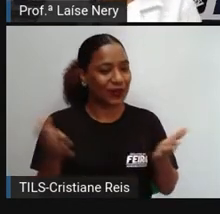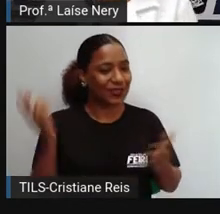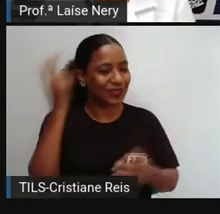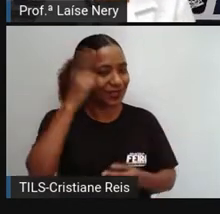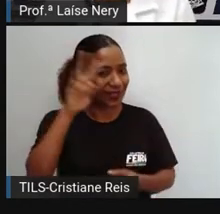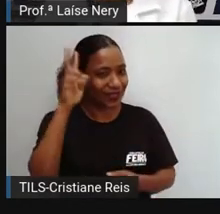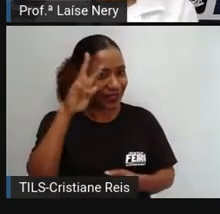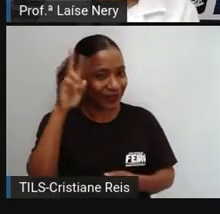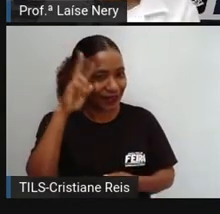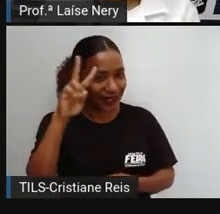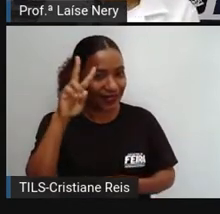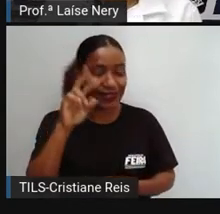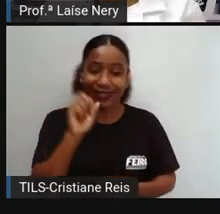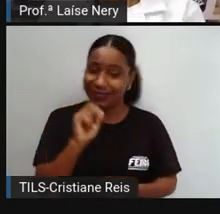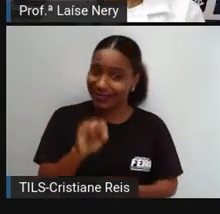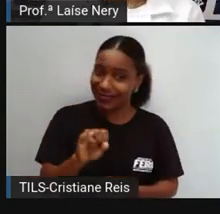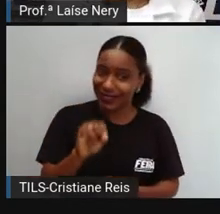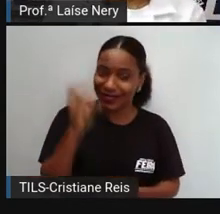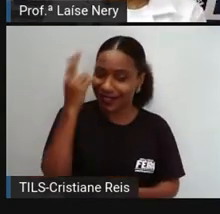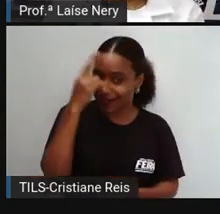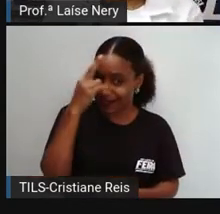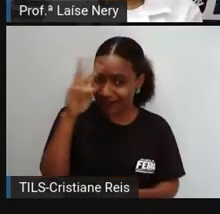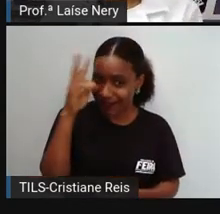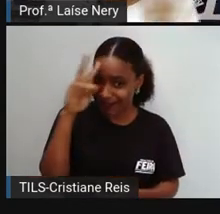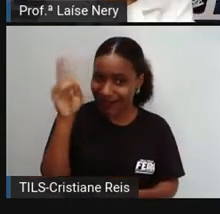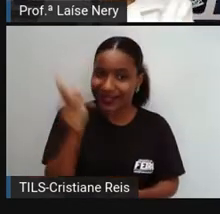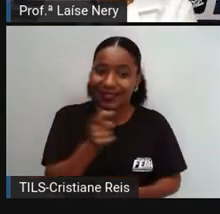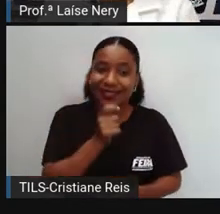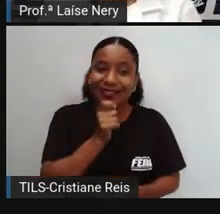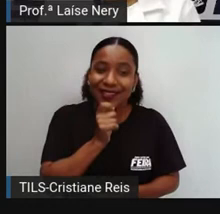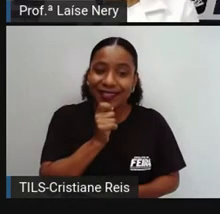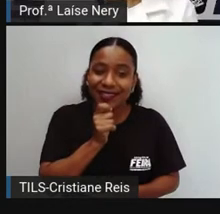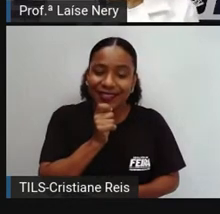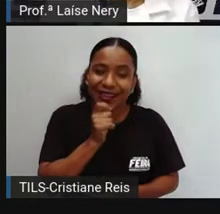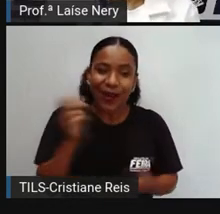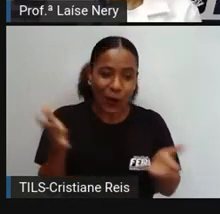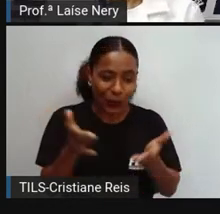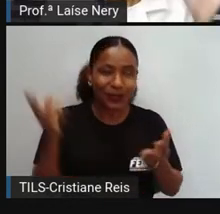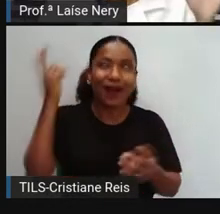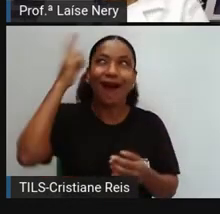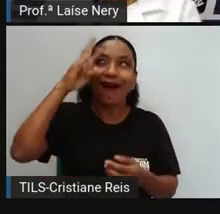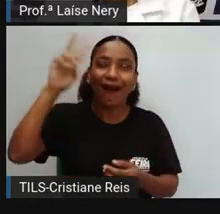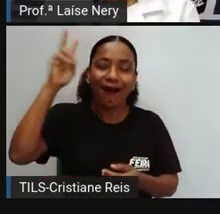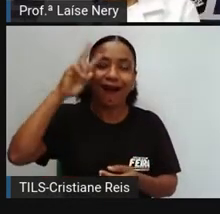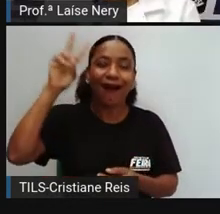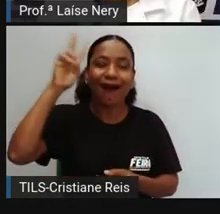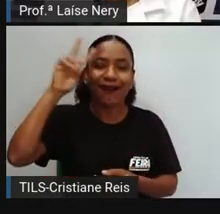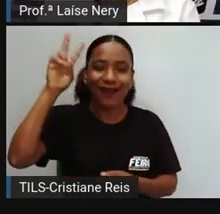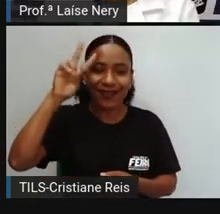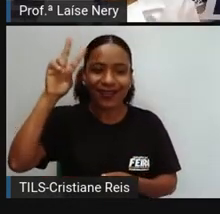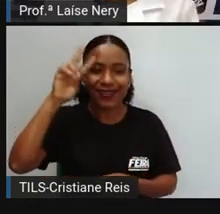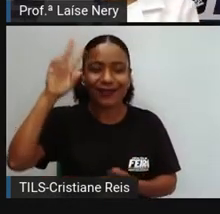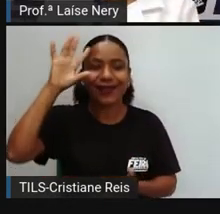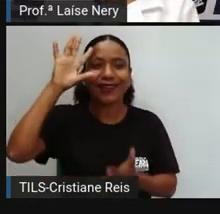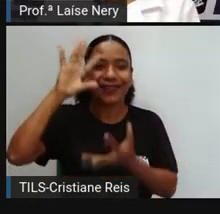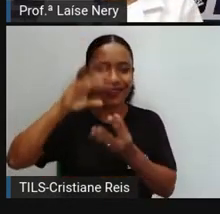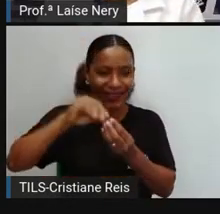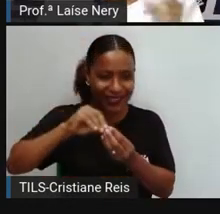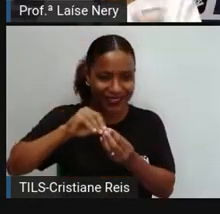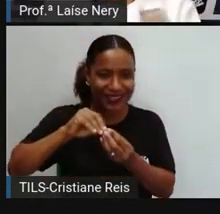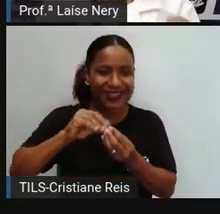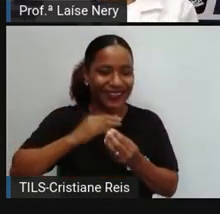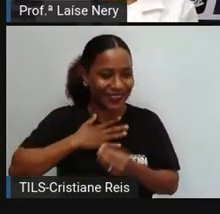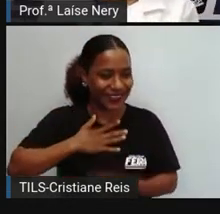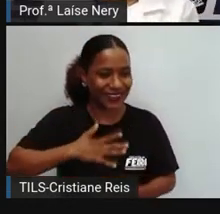Se você, por acaso, não lembra, não viu essas aulas, nós vamos relembrar hoje. Então, fique tranquilo que nós vamos